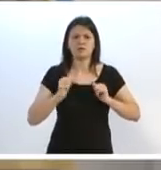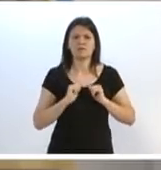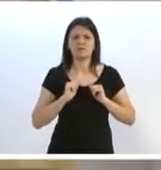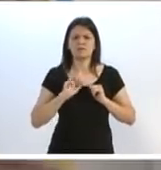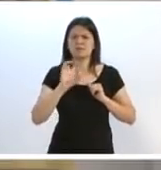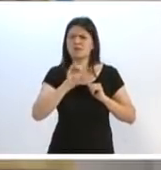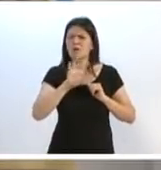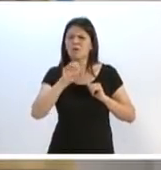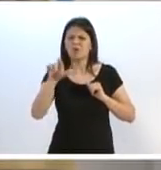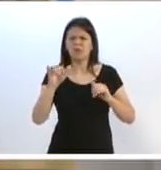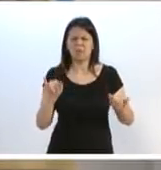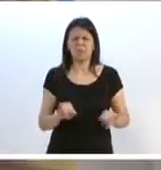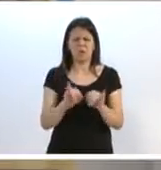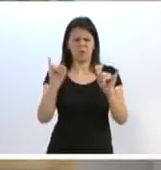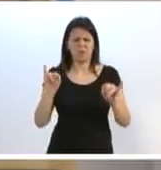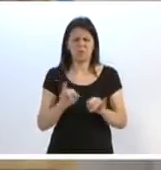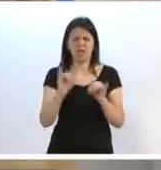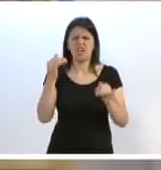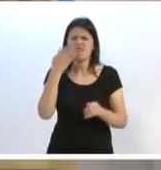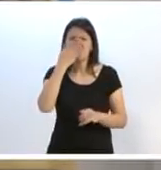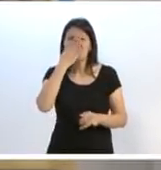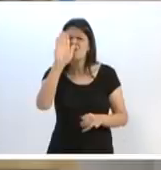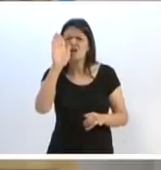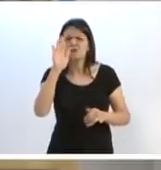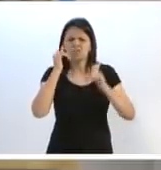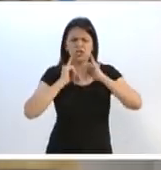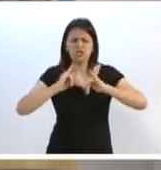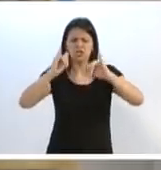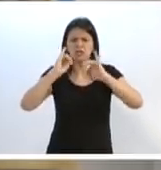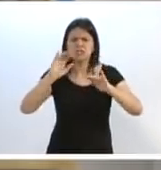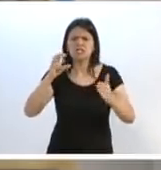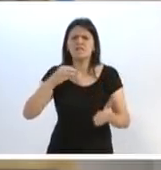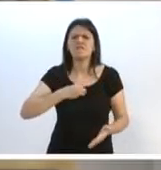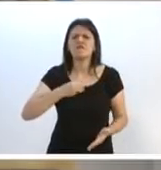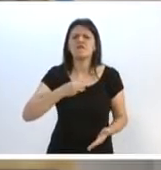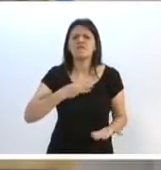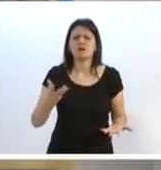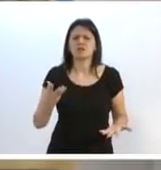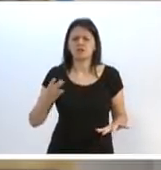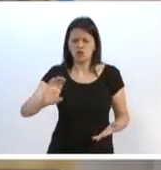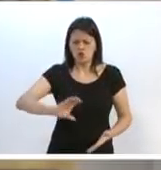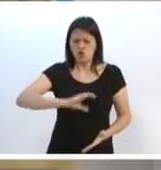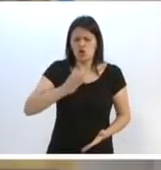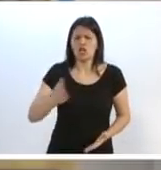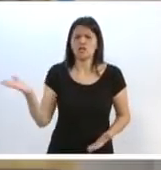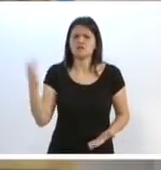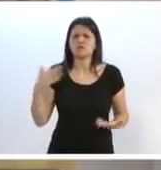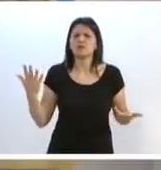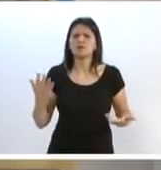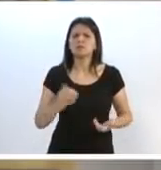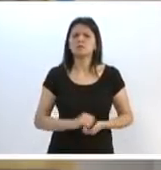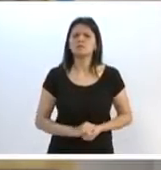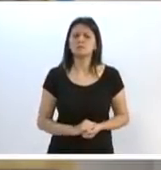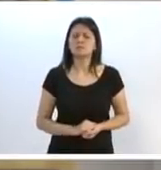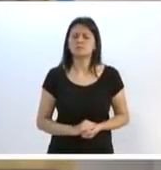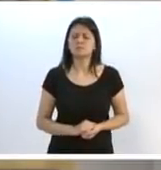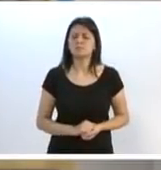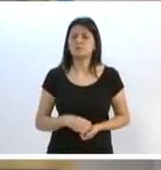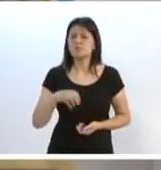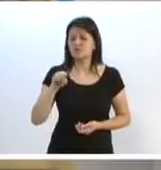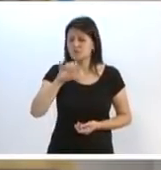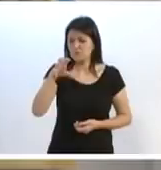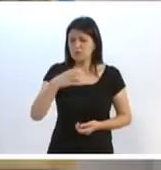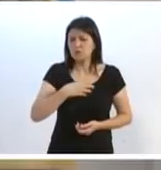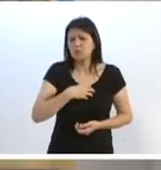vai ser por essas bobiças que estão falando. Por falta de coragem. Bando de cagão. E se se sentiram